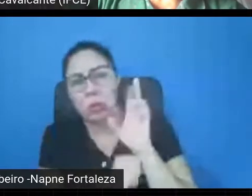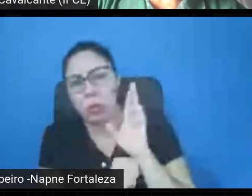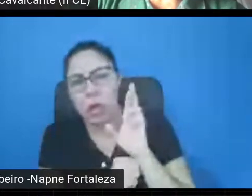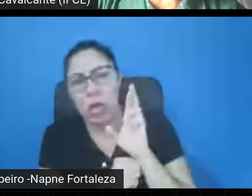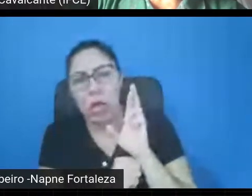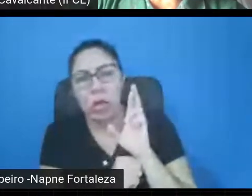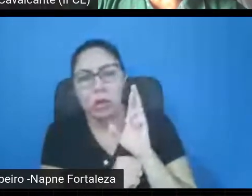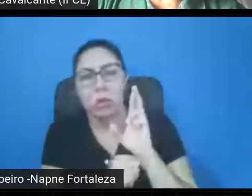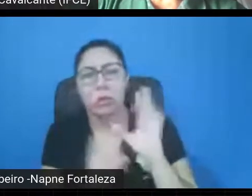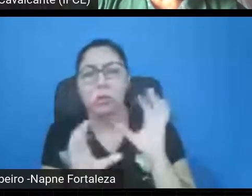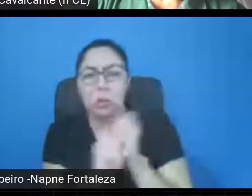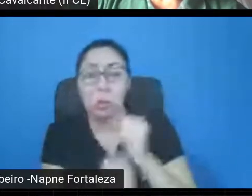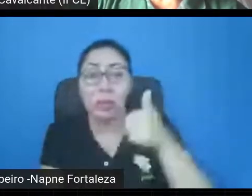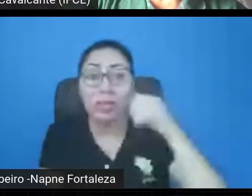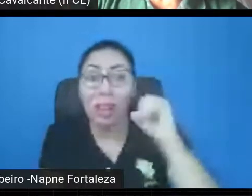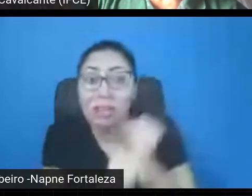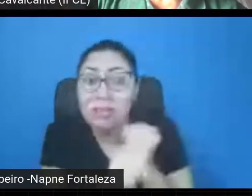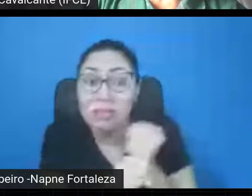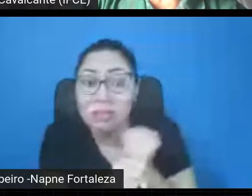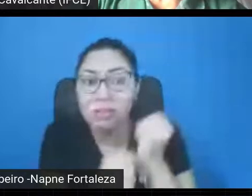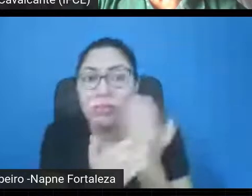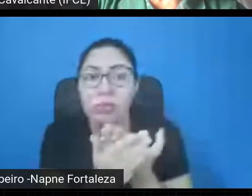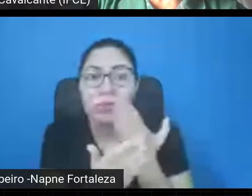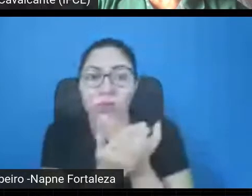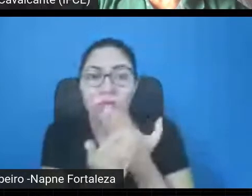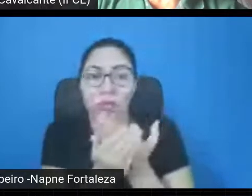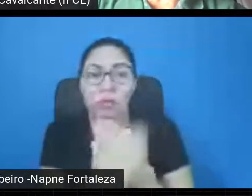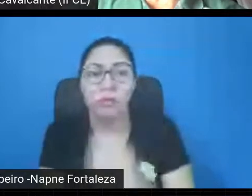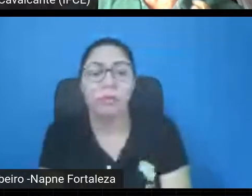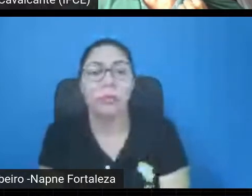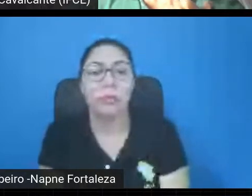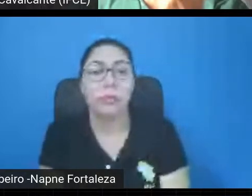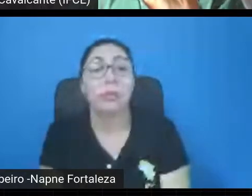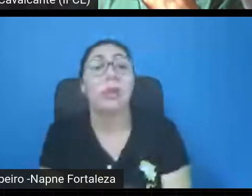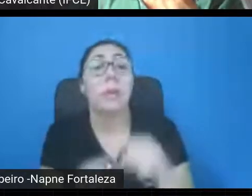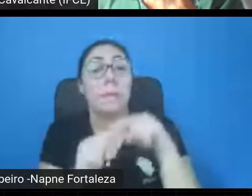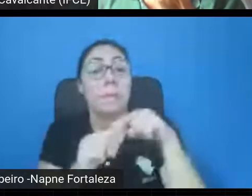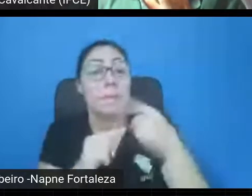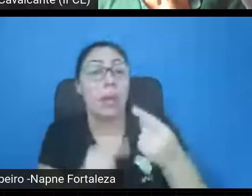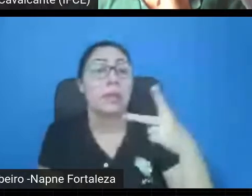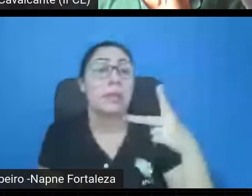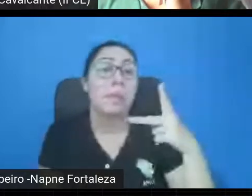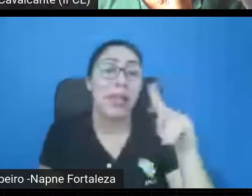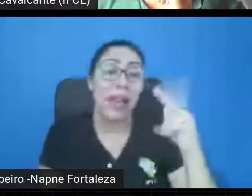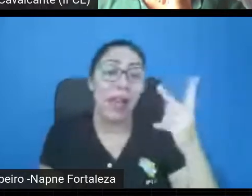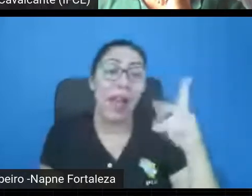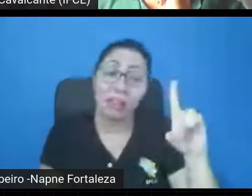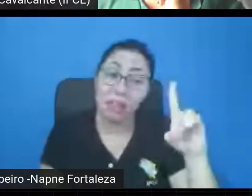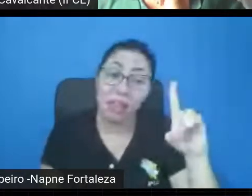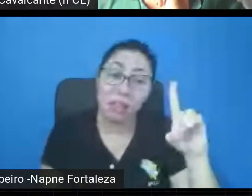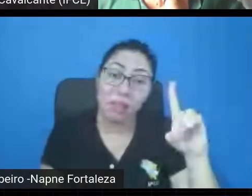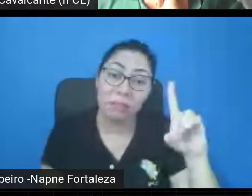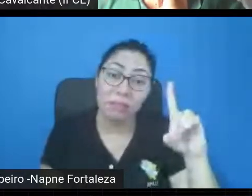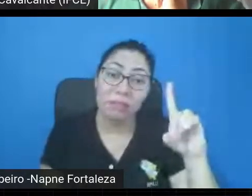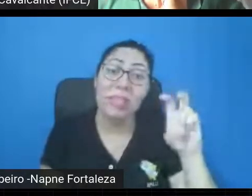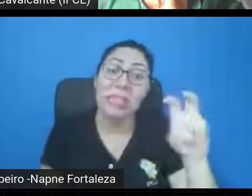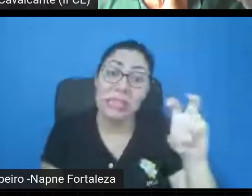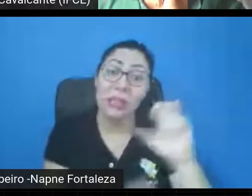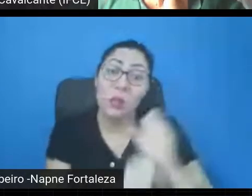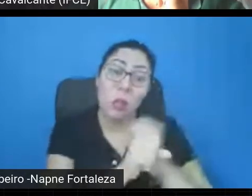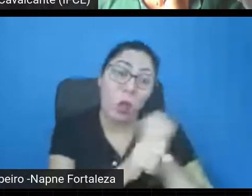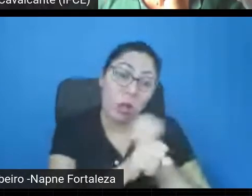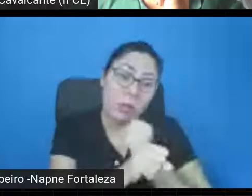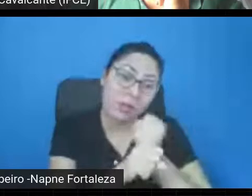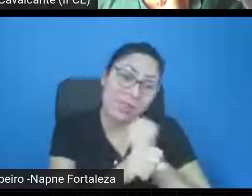isso aí já deu dez, você vai fazer um pós-doc, talvez dois, coloque aí mais uns cinco anos pelo menos,